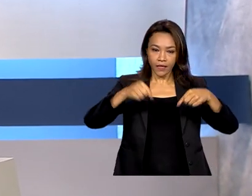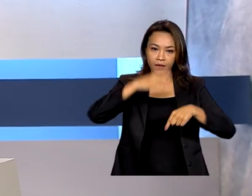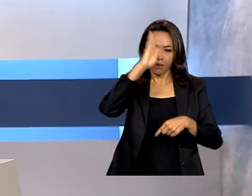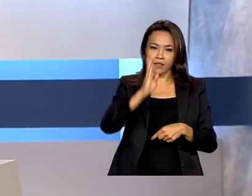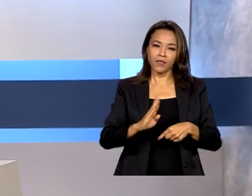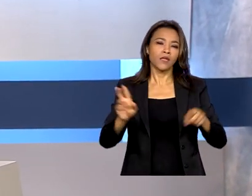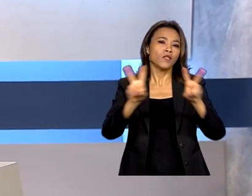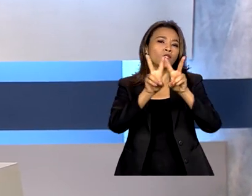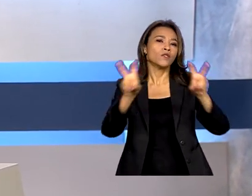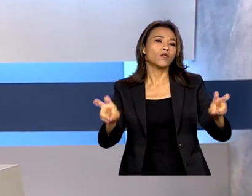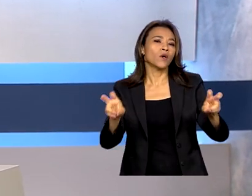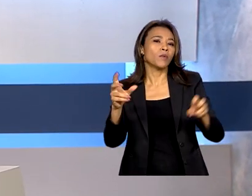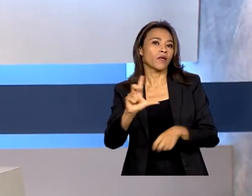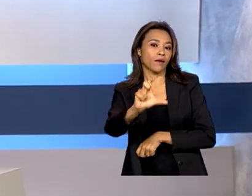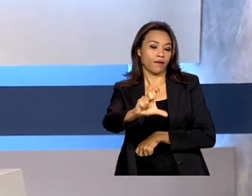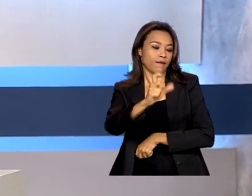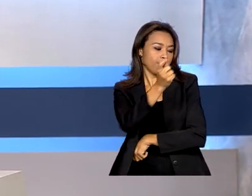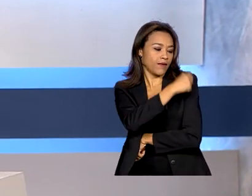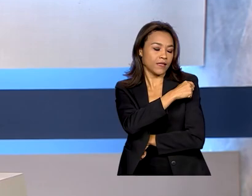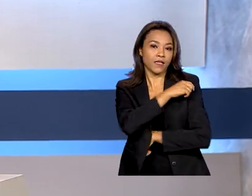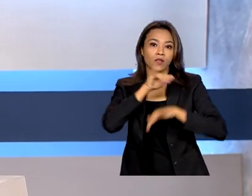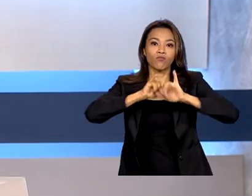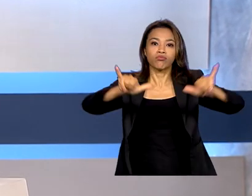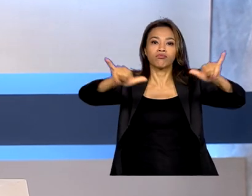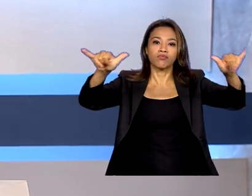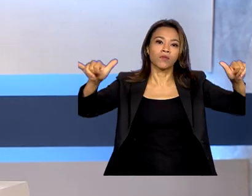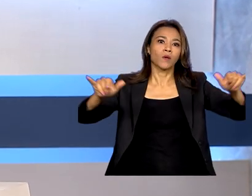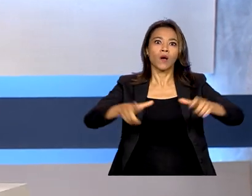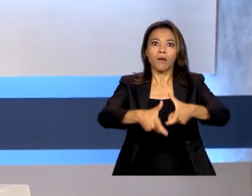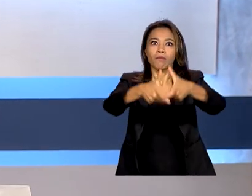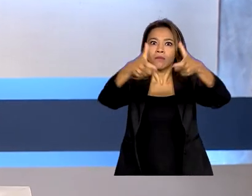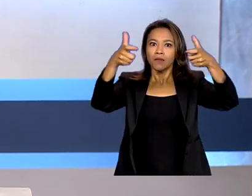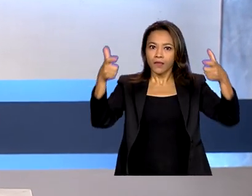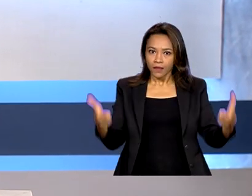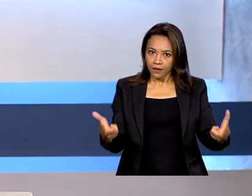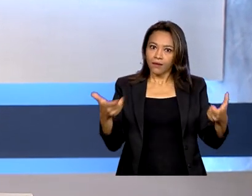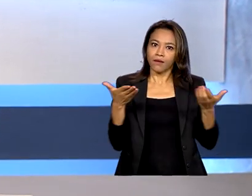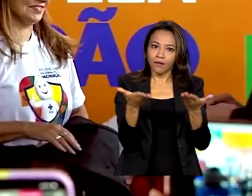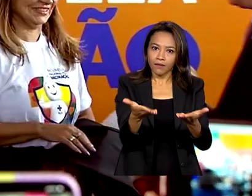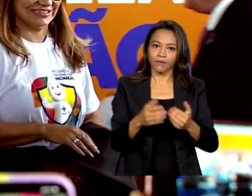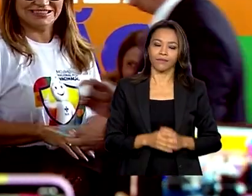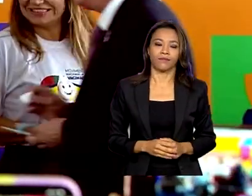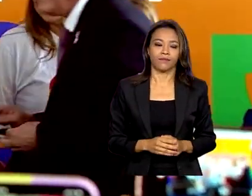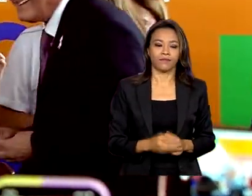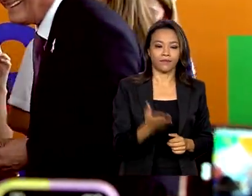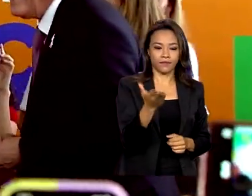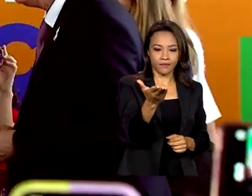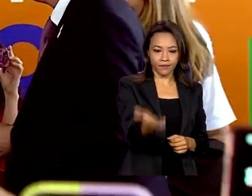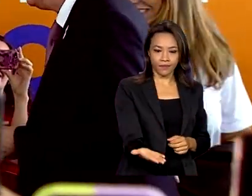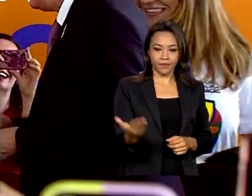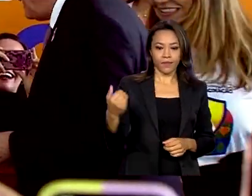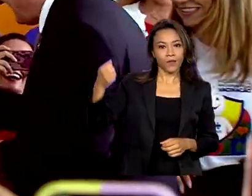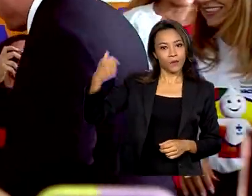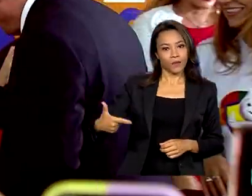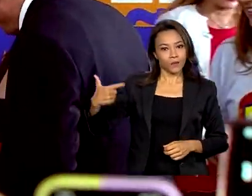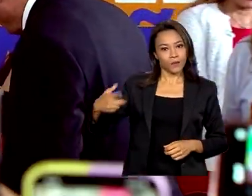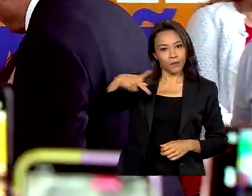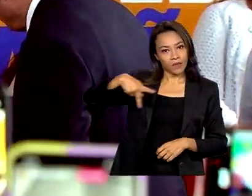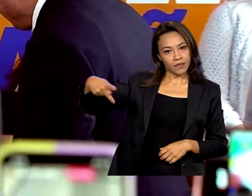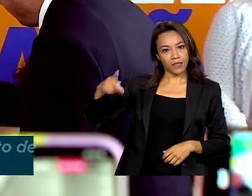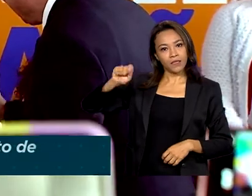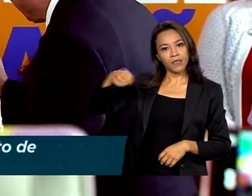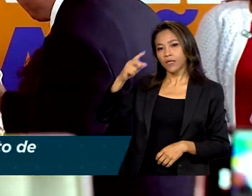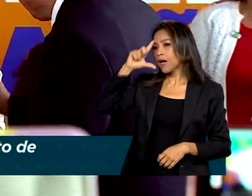Vacinação. O objetivo é ampliar a cobertura de vacinas pelo SUS. O vice-presidente Geraldo